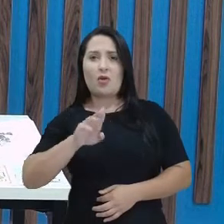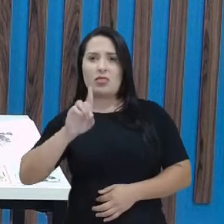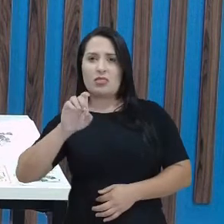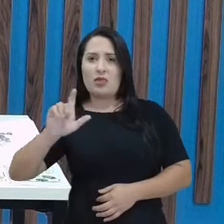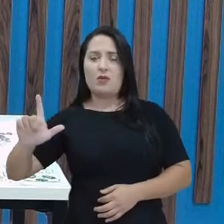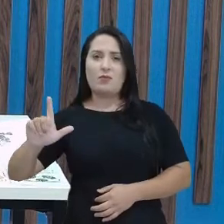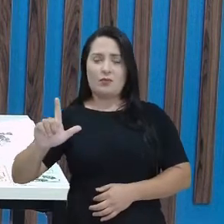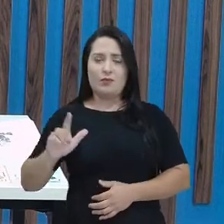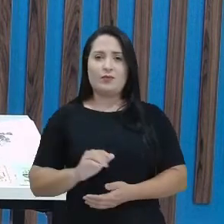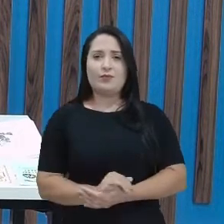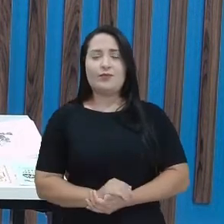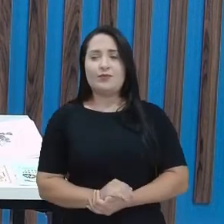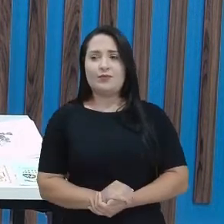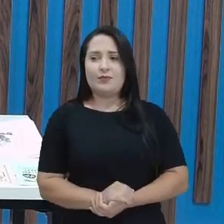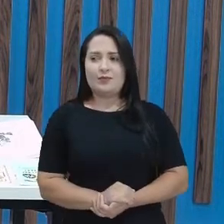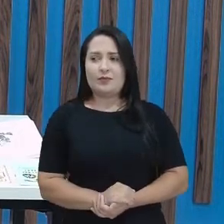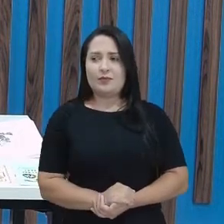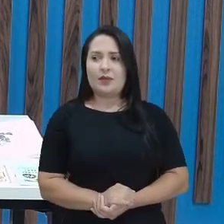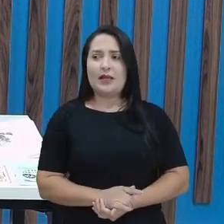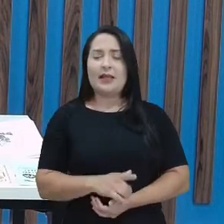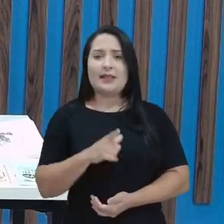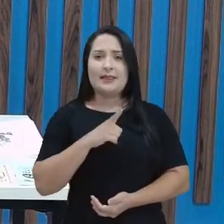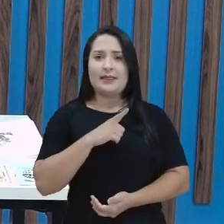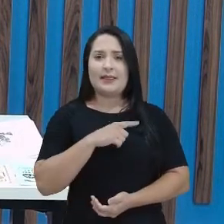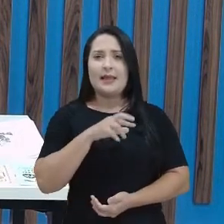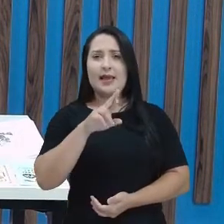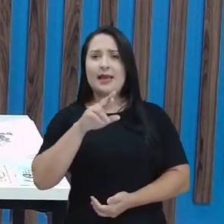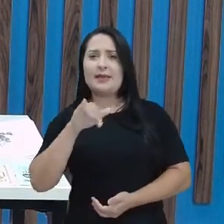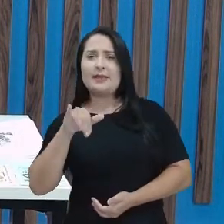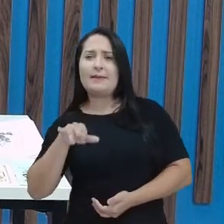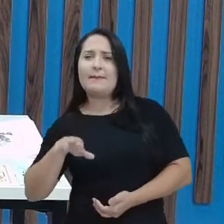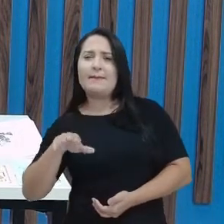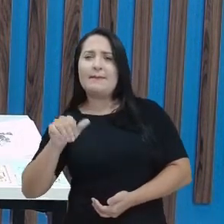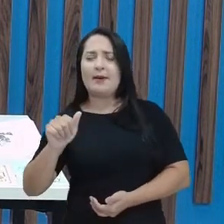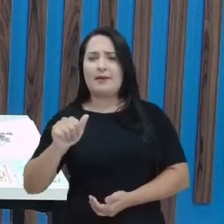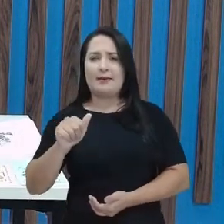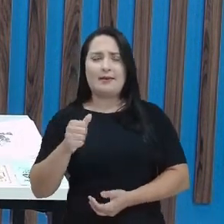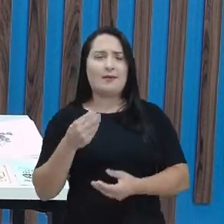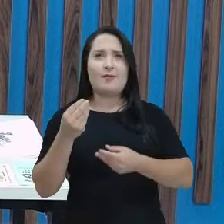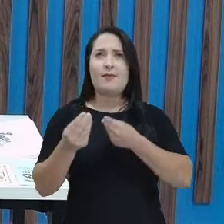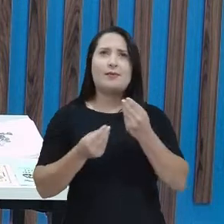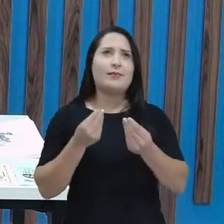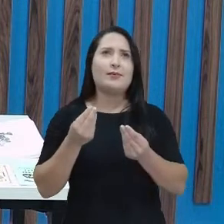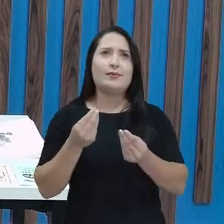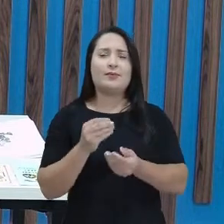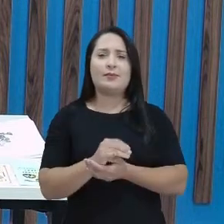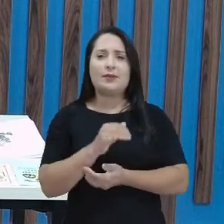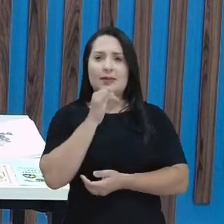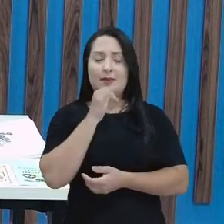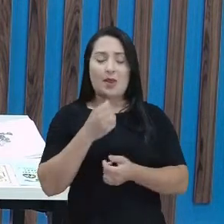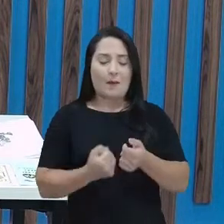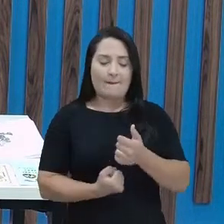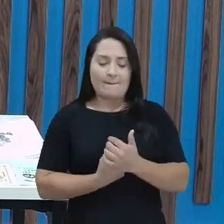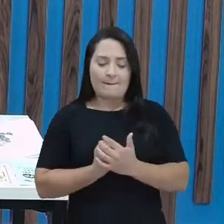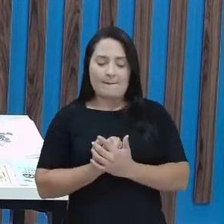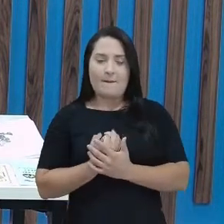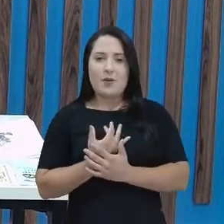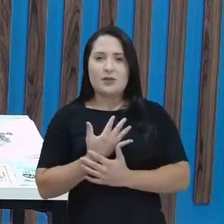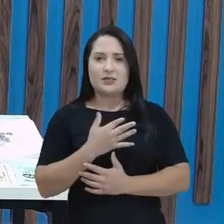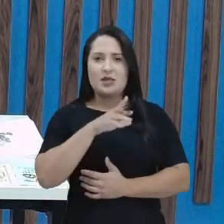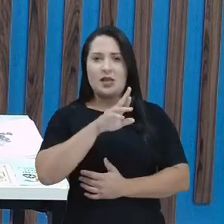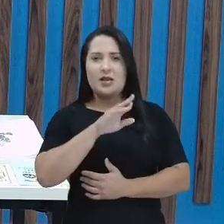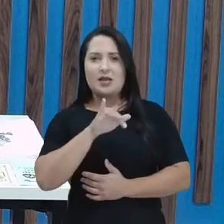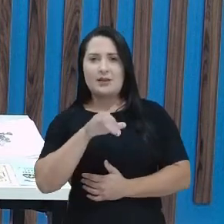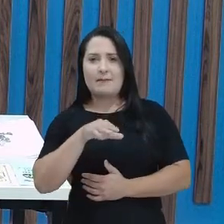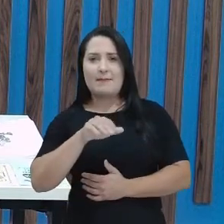certo? Ela é rimada, é como se fosse um... é como se fosse não, é uma poesia. É rimada,